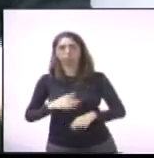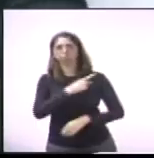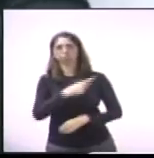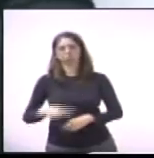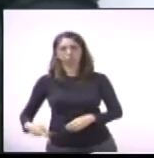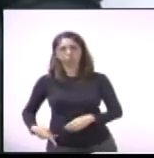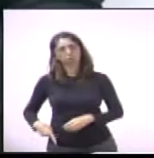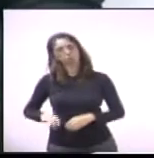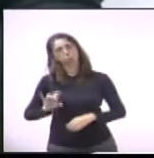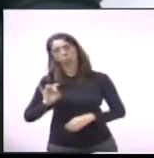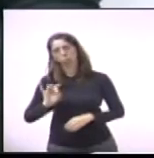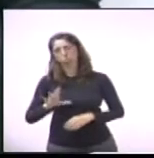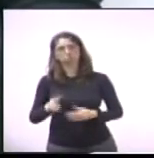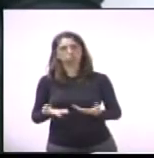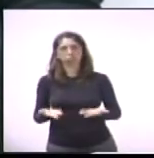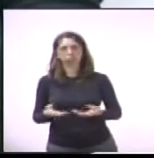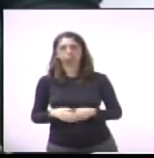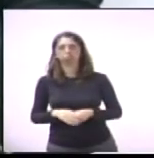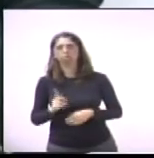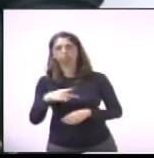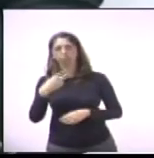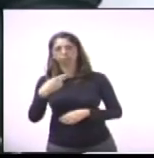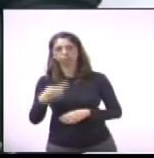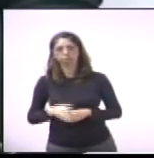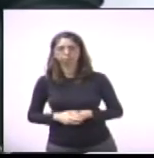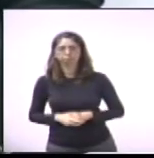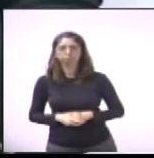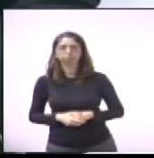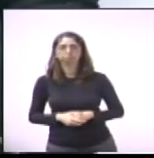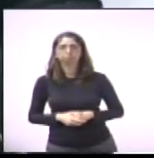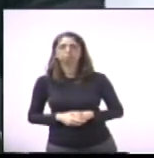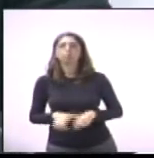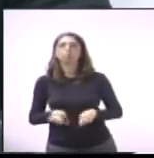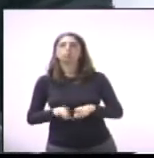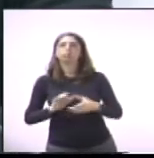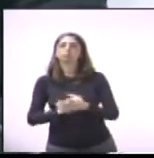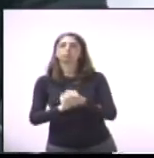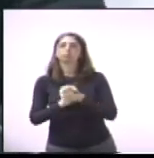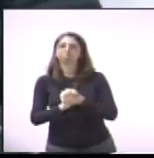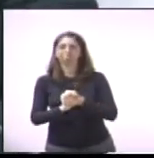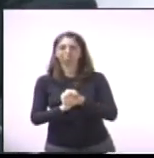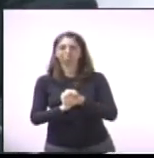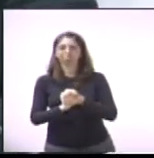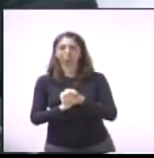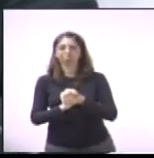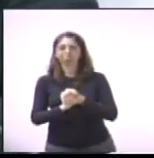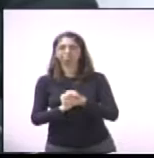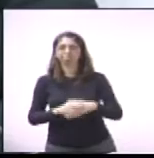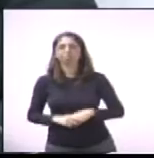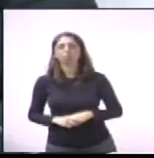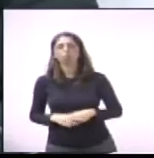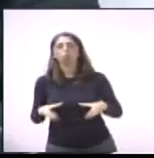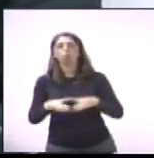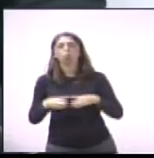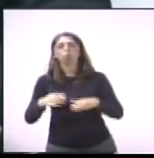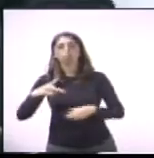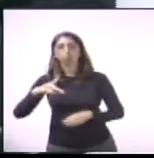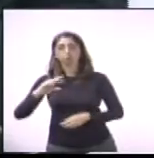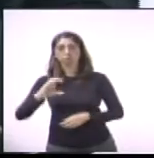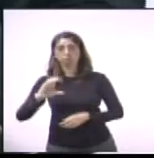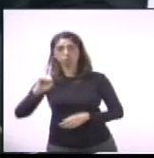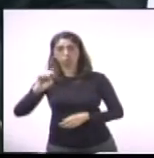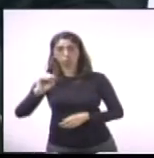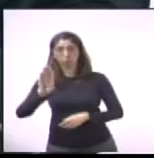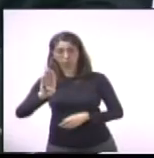por hora, são essas as minhas palavras. Quero cumprimentar aqui todo o diretório do PCdoB em nome do